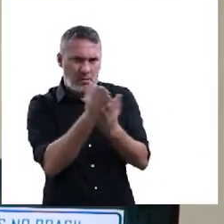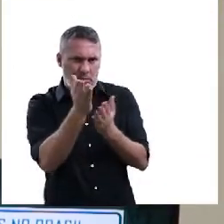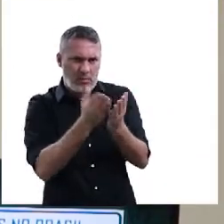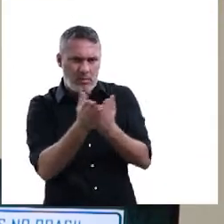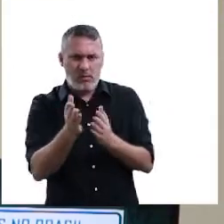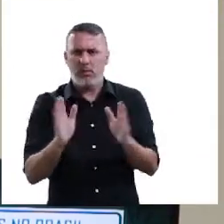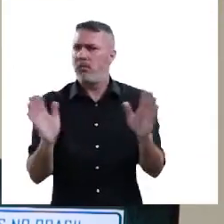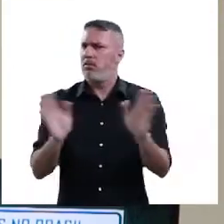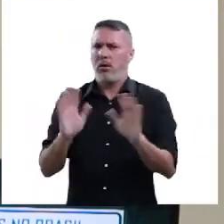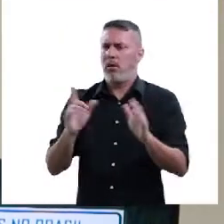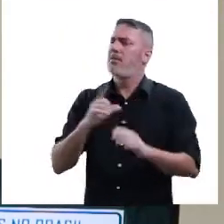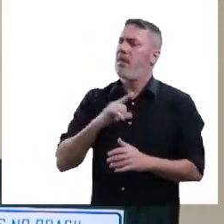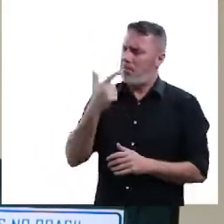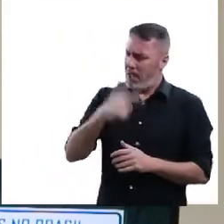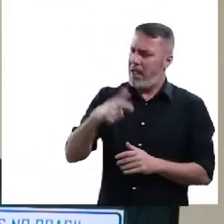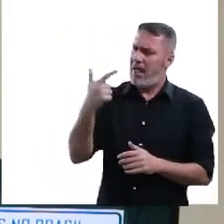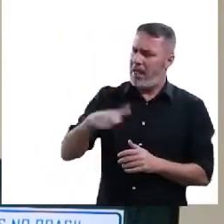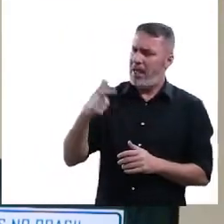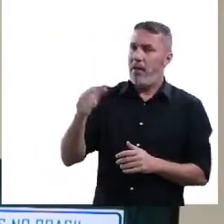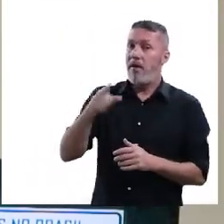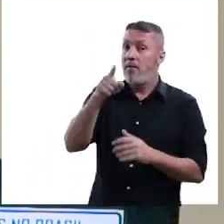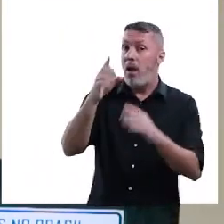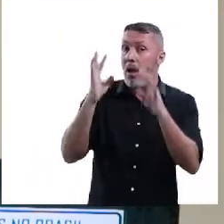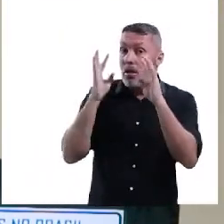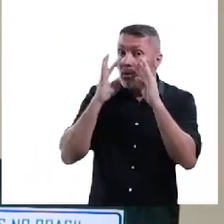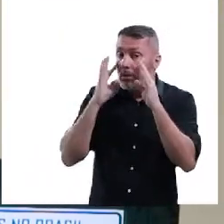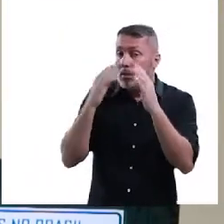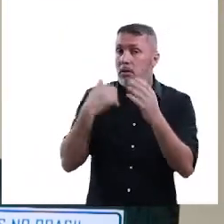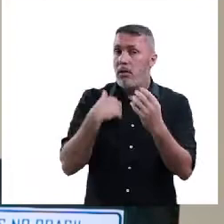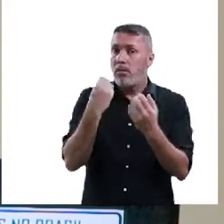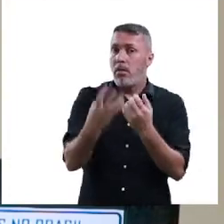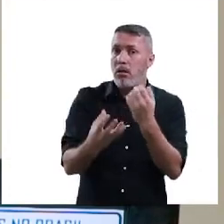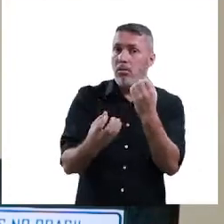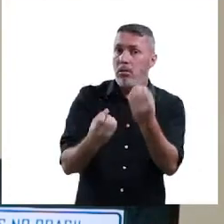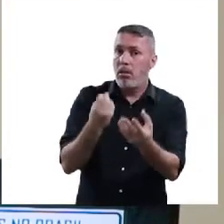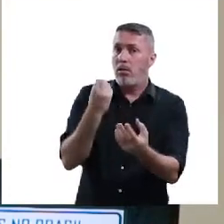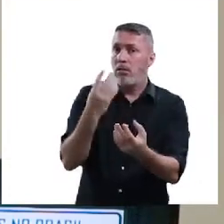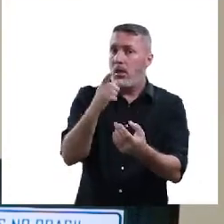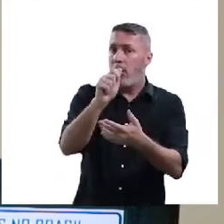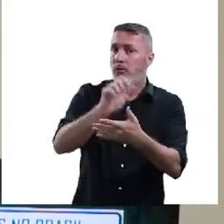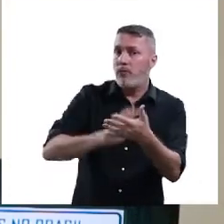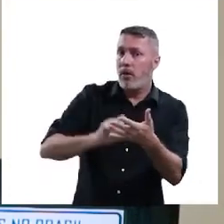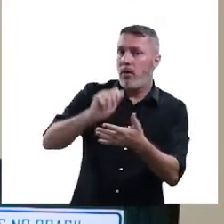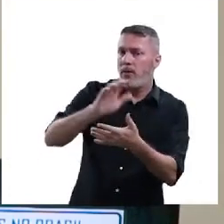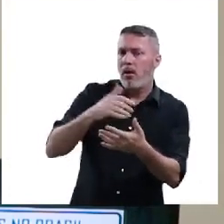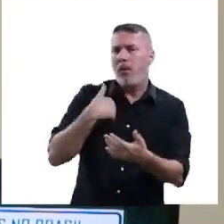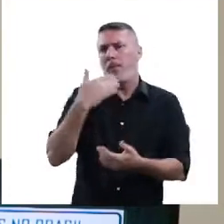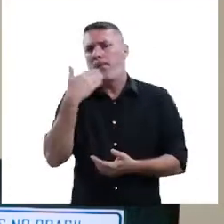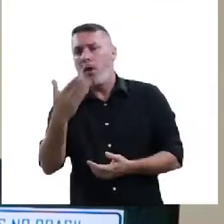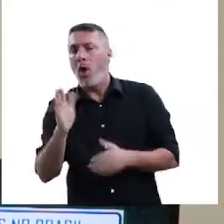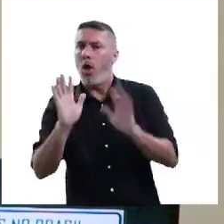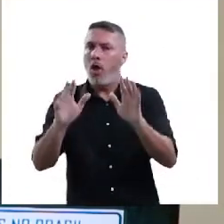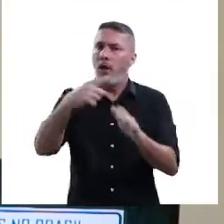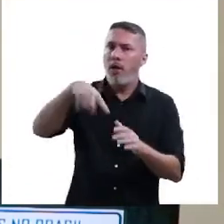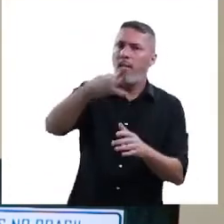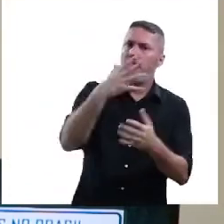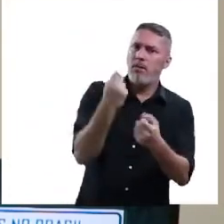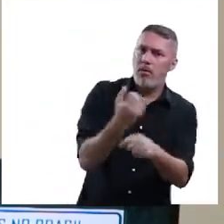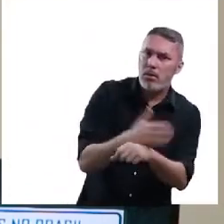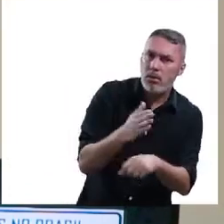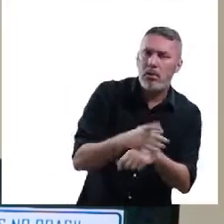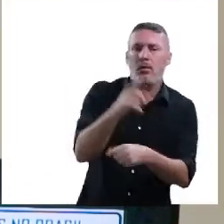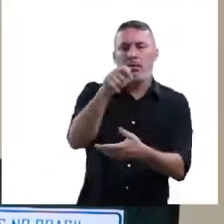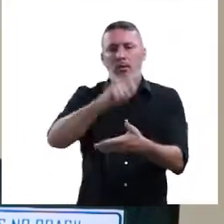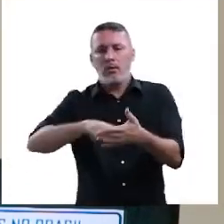você trabalhando essas ideias, seguindo o nosso conselho de fazer as atividades, porque nós vamos propor atividades a vocês. Ora, vou solicitar,